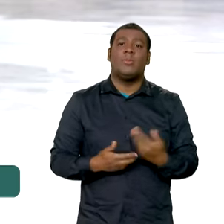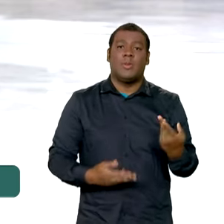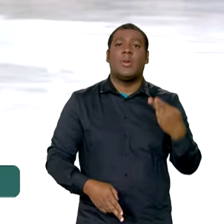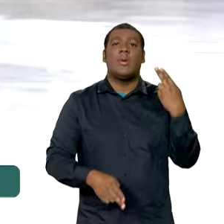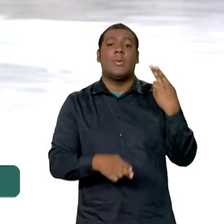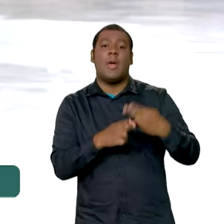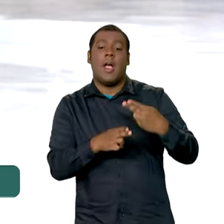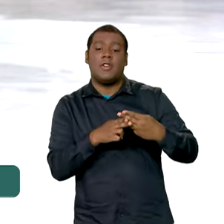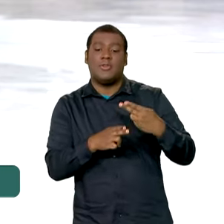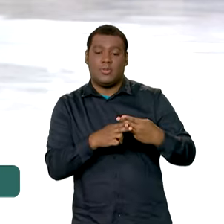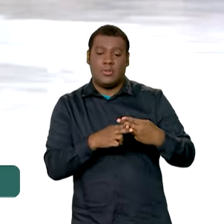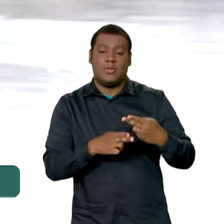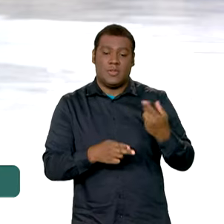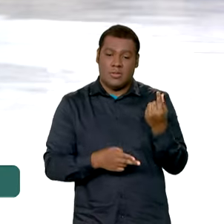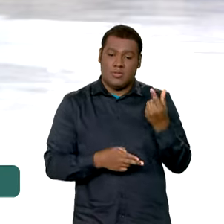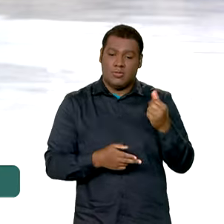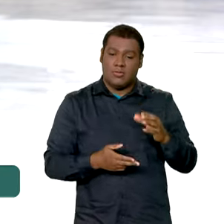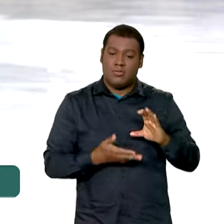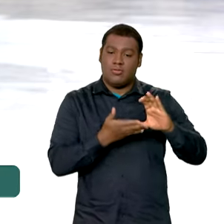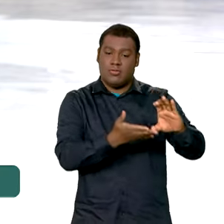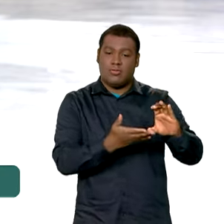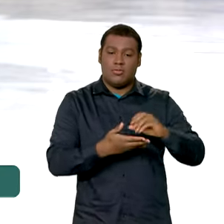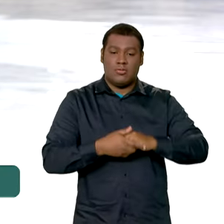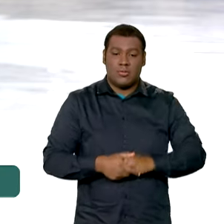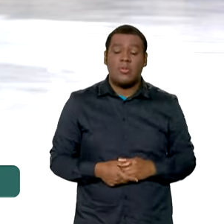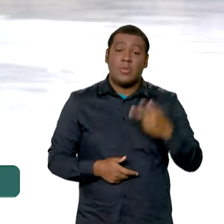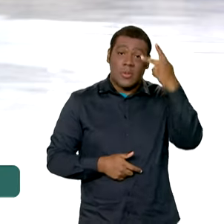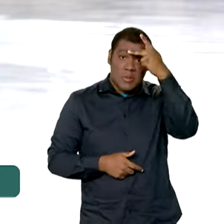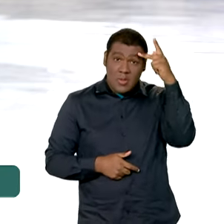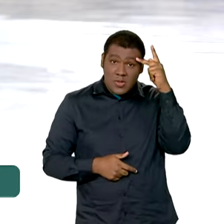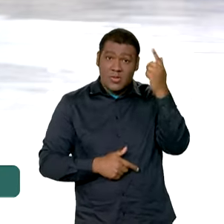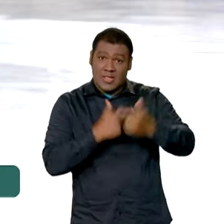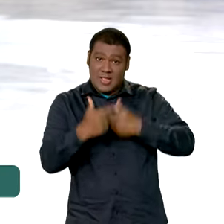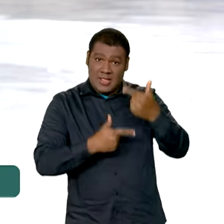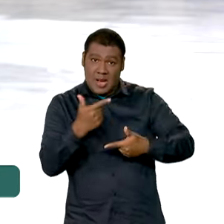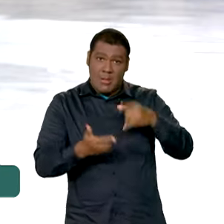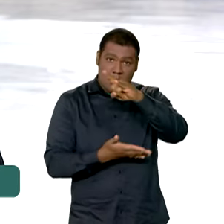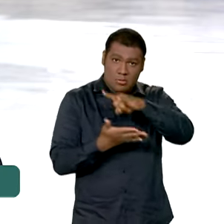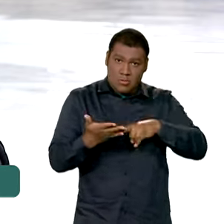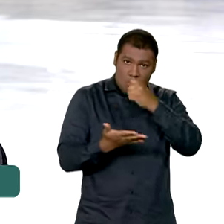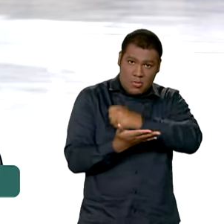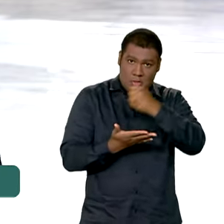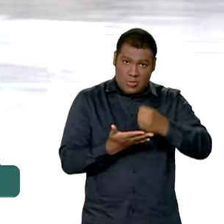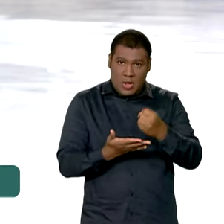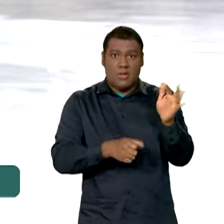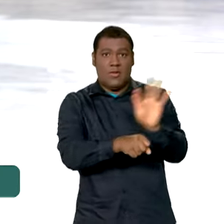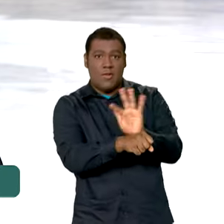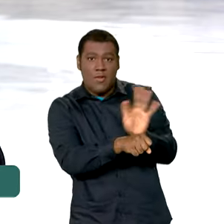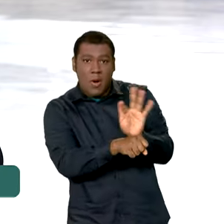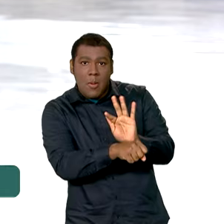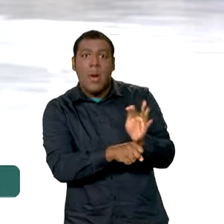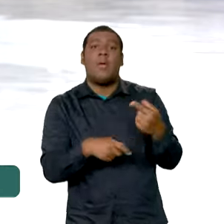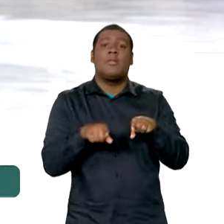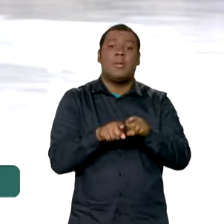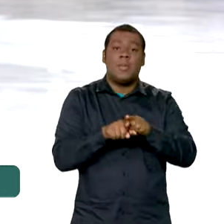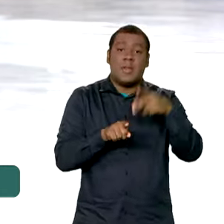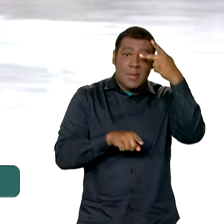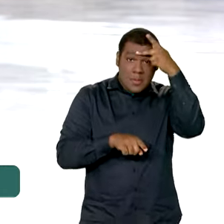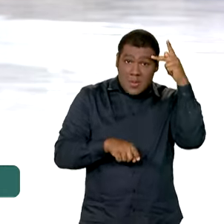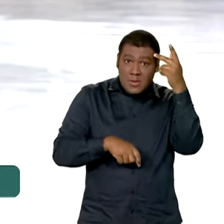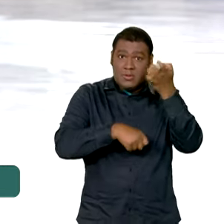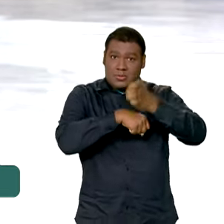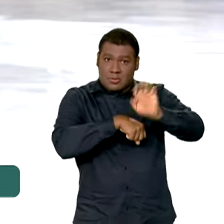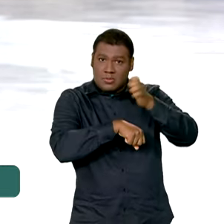Caixa Econômica Federal. E a regra vale para empregados formais, contratados de forma formal, também estagiários, aprendizes